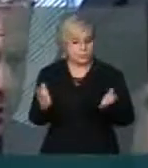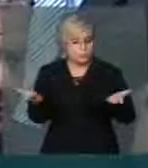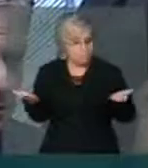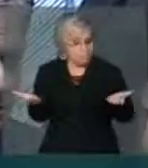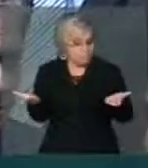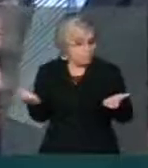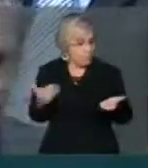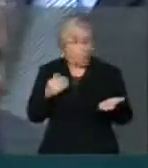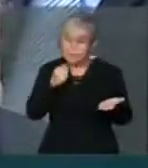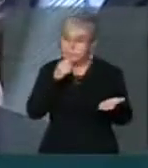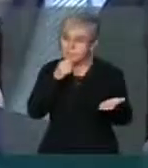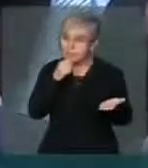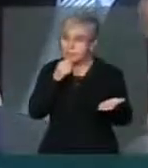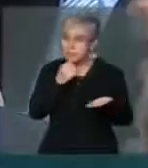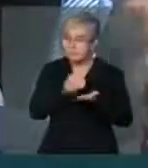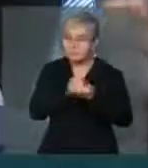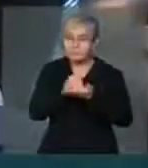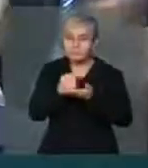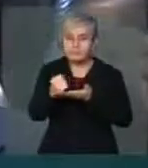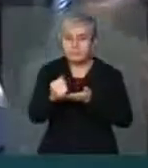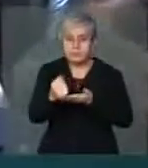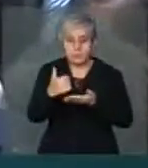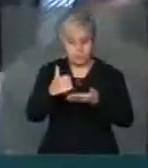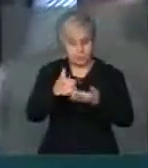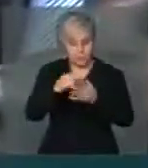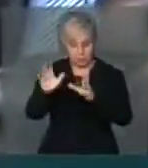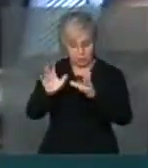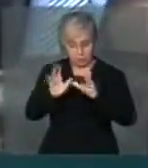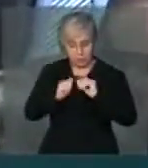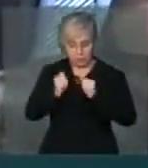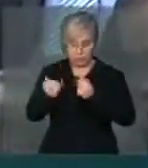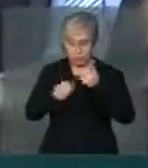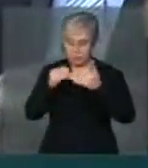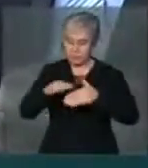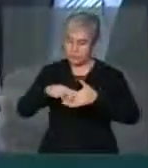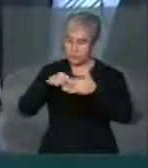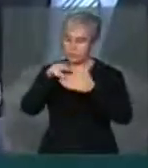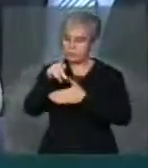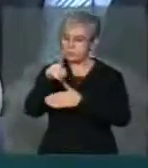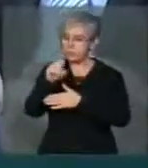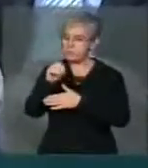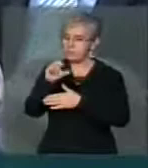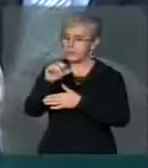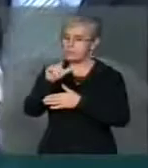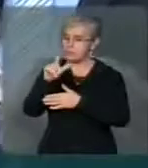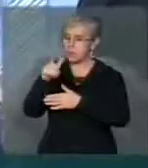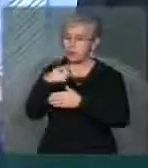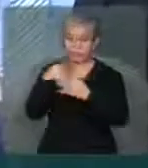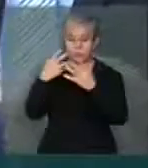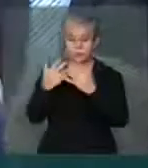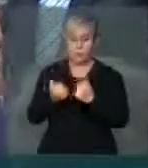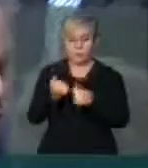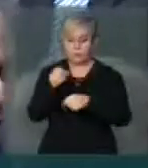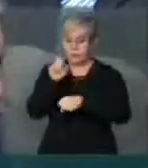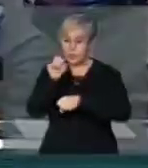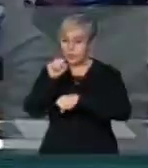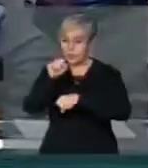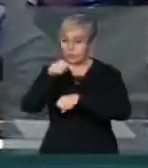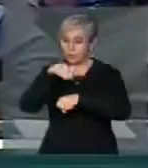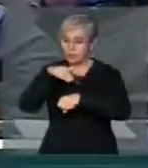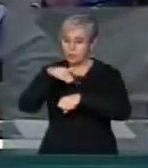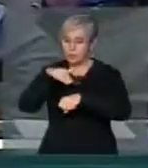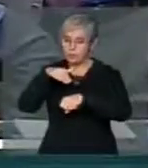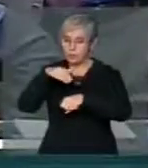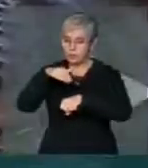aconteceu. Eu recebi como líder do pessoal às 20 horas e 46 minutos.